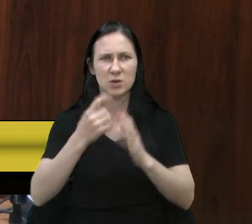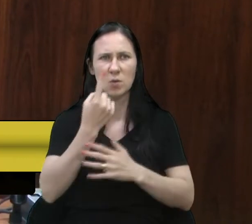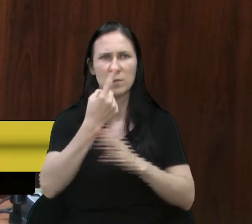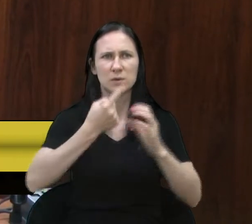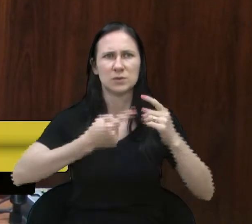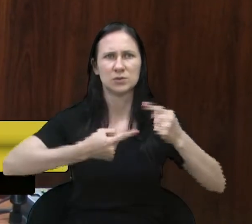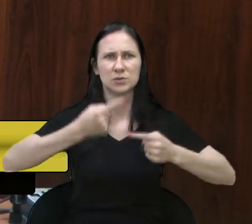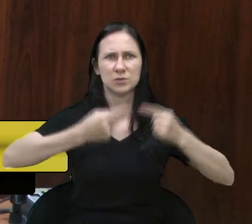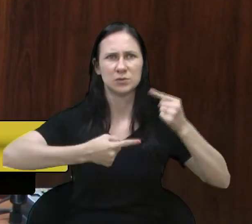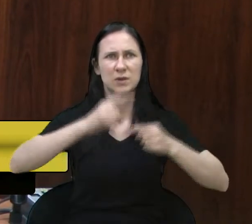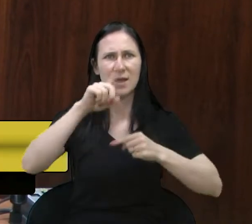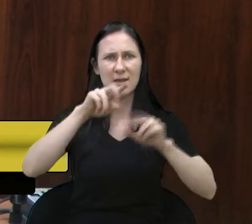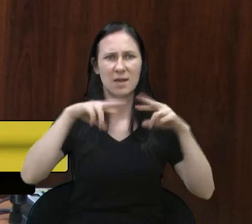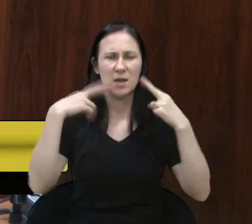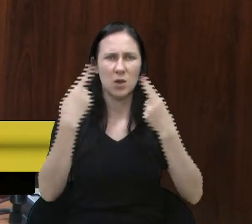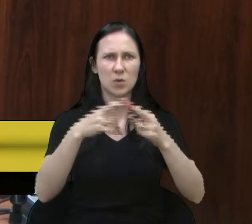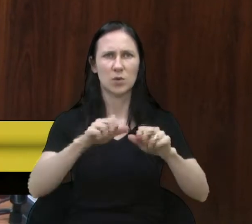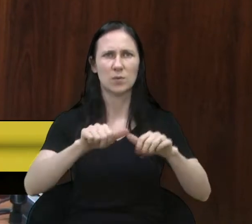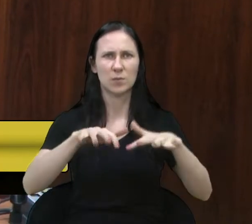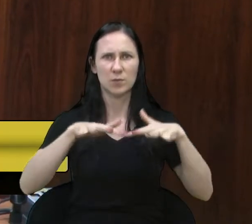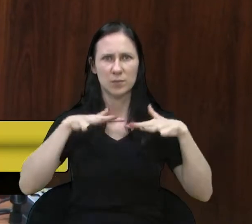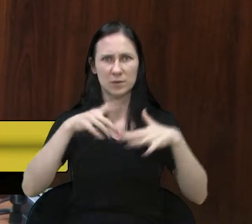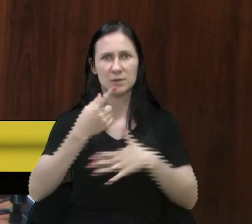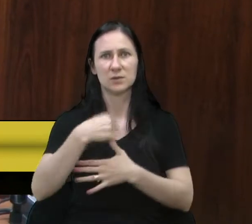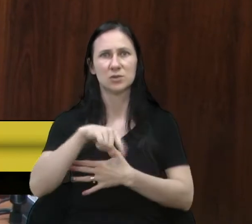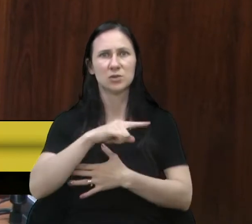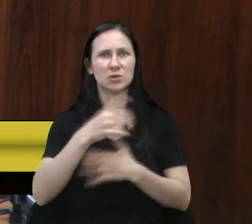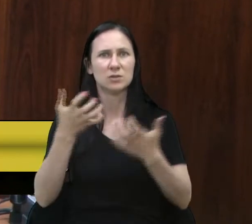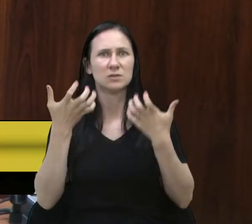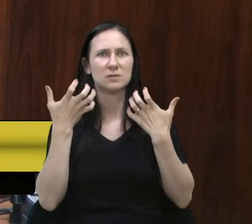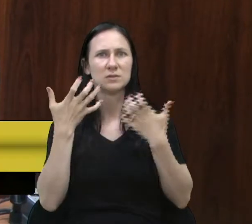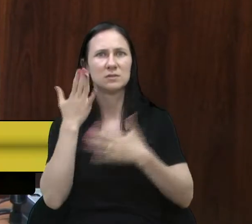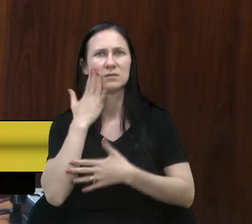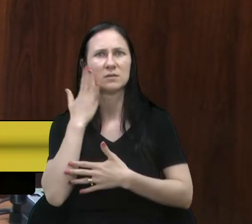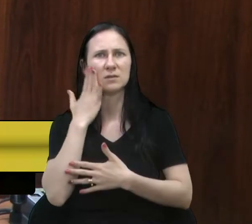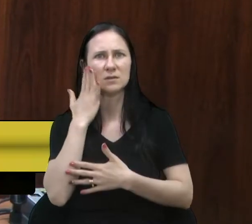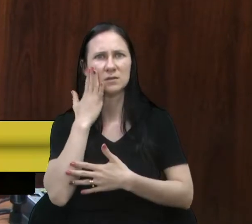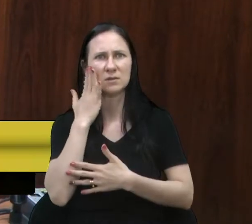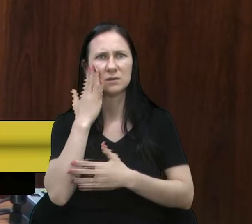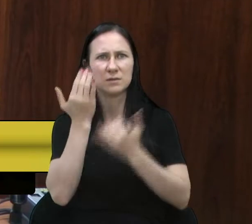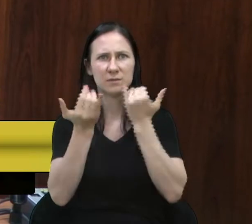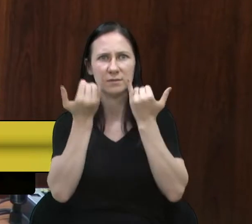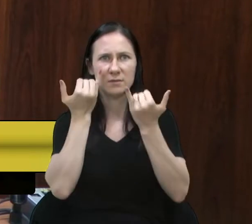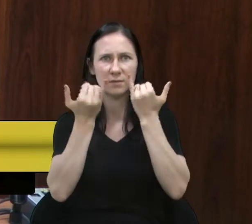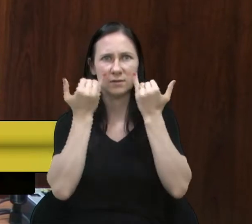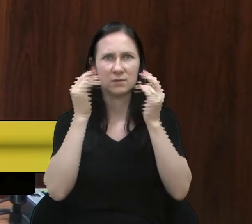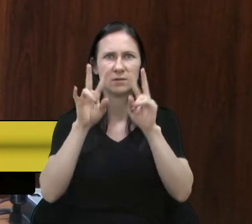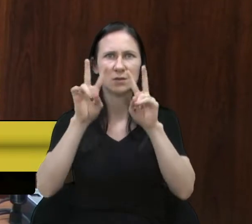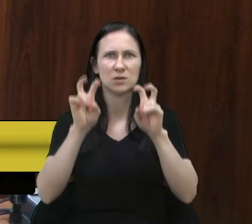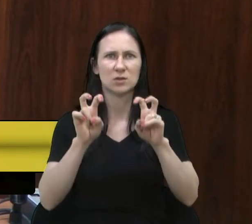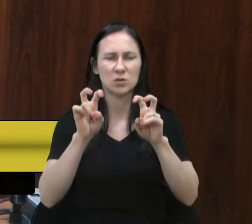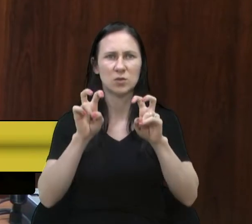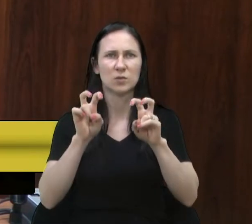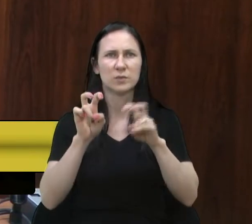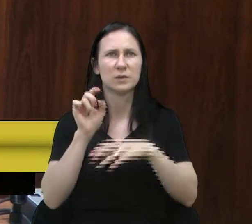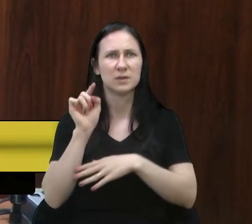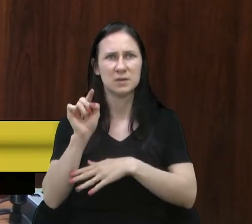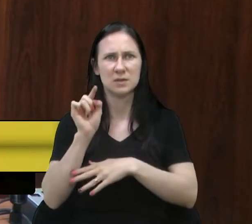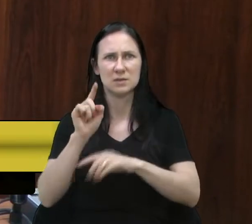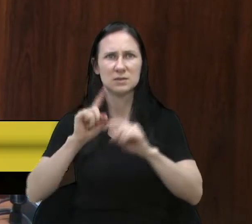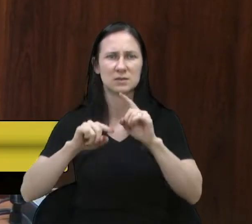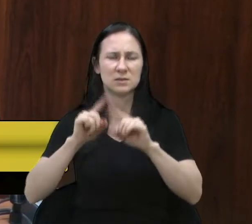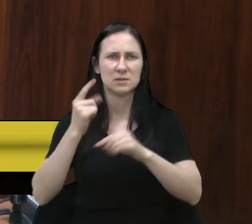aqui, é a audiência pública. Nós queremos saber os dados referentes a esses recursos